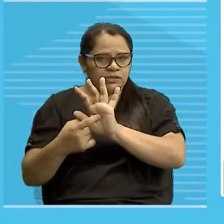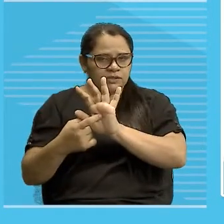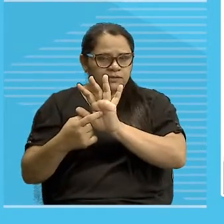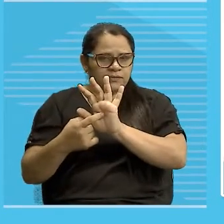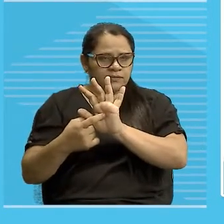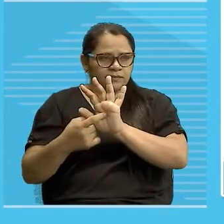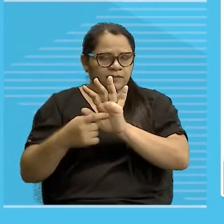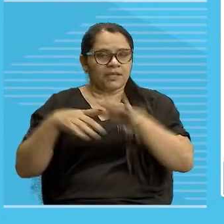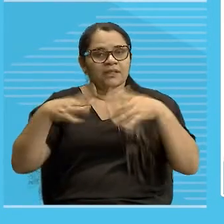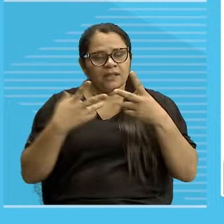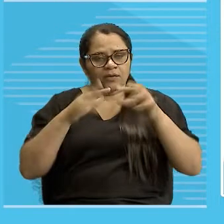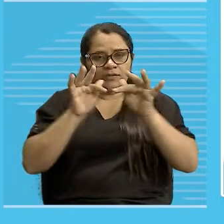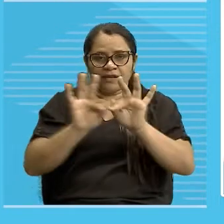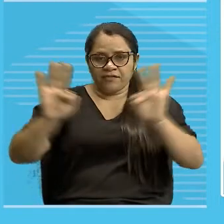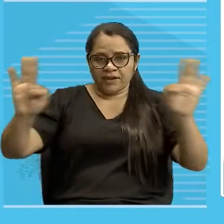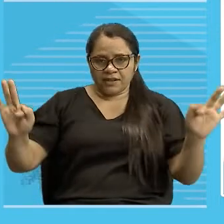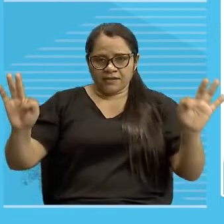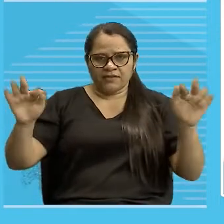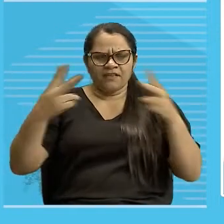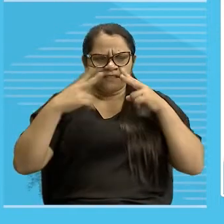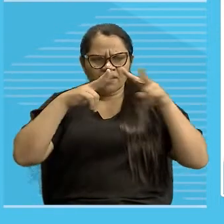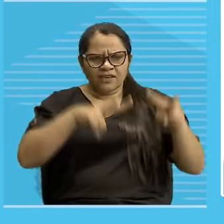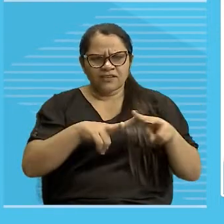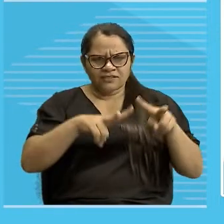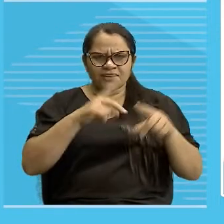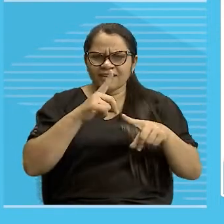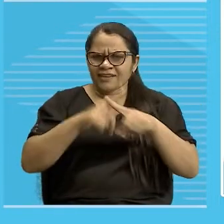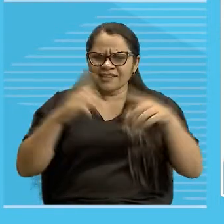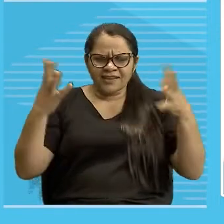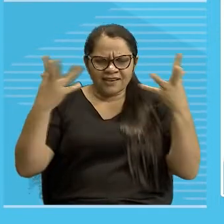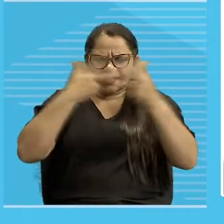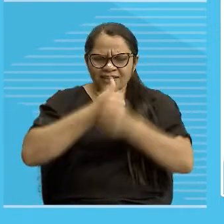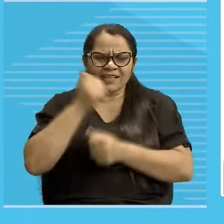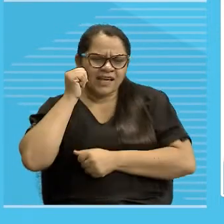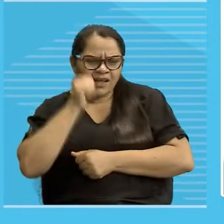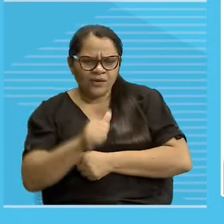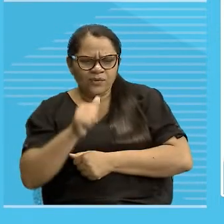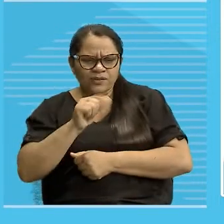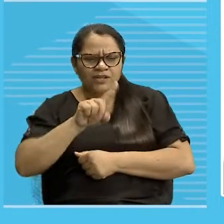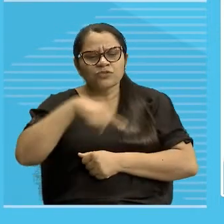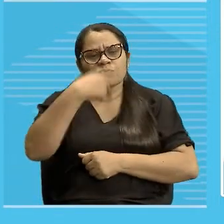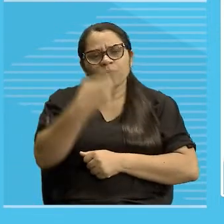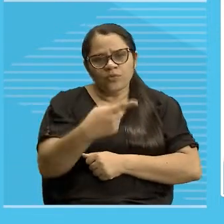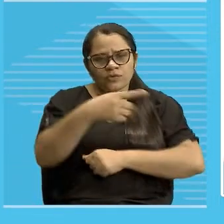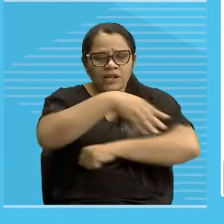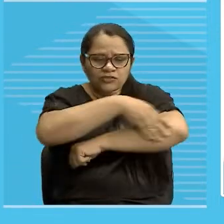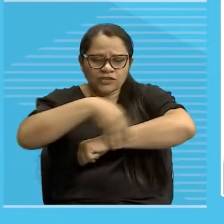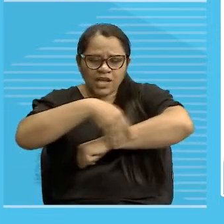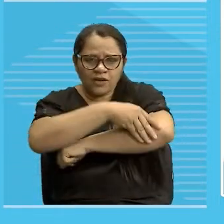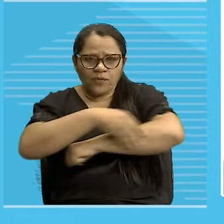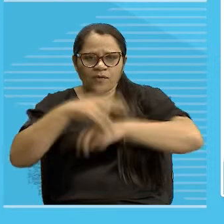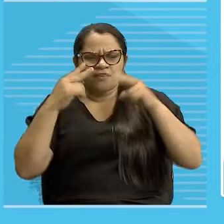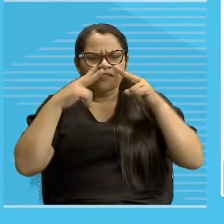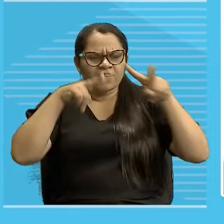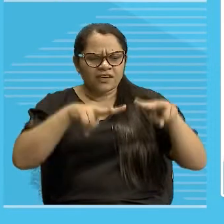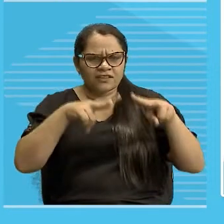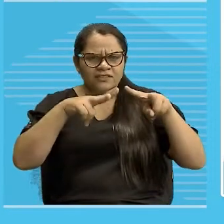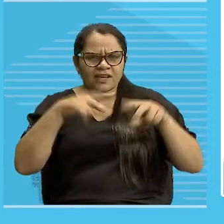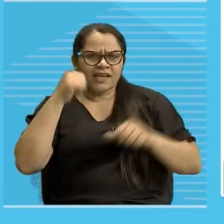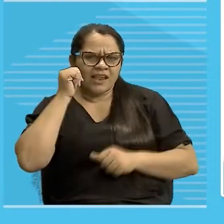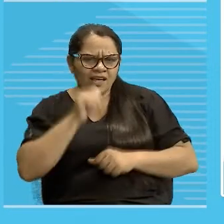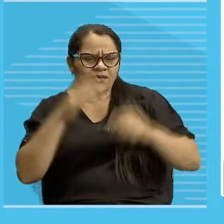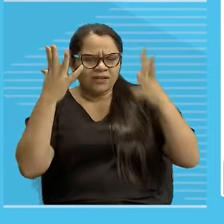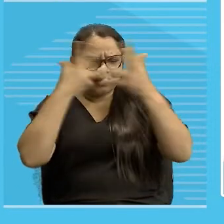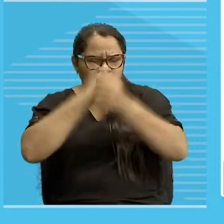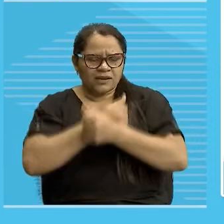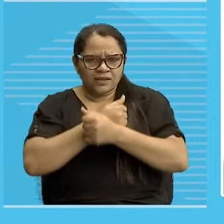veja que linda aquela garota do outro lado da rua, será que quem foi que deixou aquele carro lá abandonado? Bom, aquele